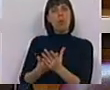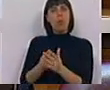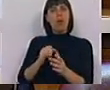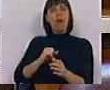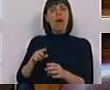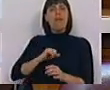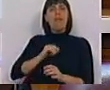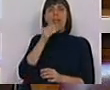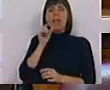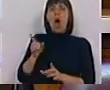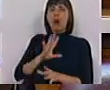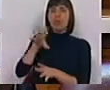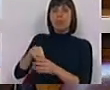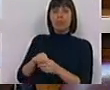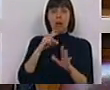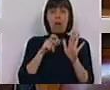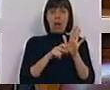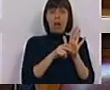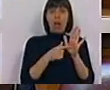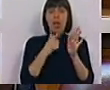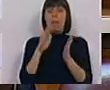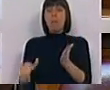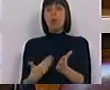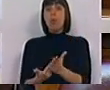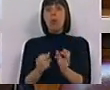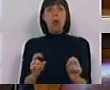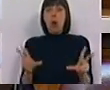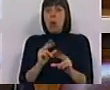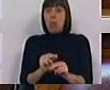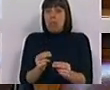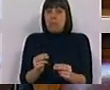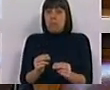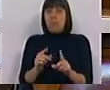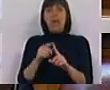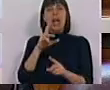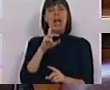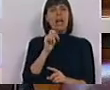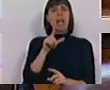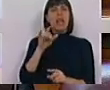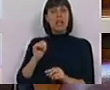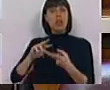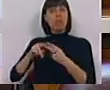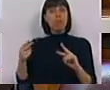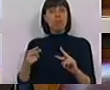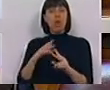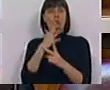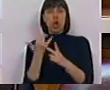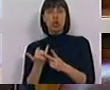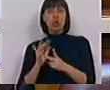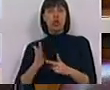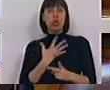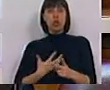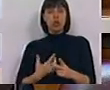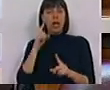a ser abrangidos. Pois o artigo décimo fala novamente em propor. Nada de novo. Quanto à relis, os municípios estão claramente em segundo plano,